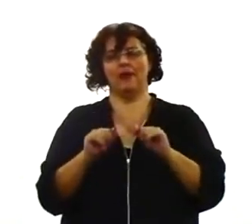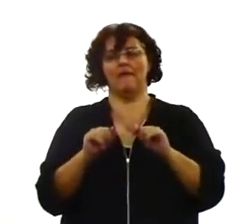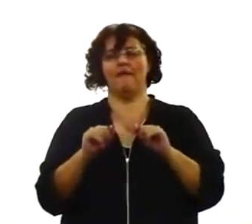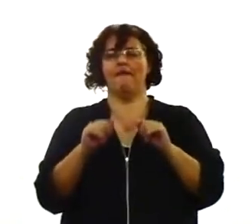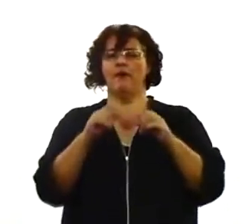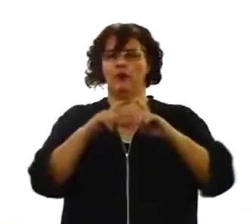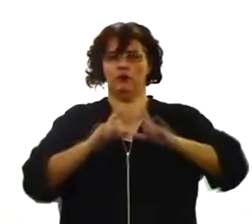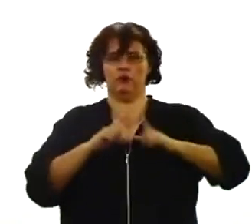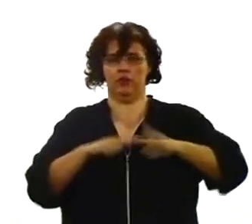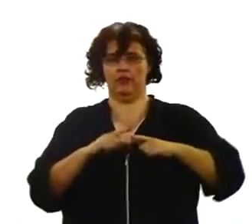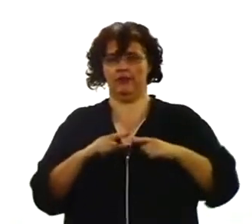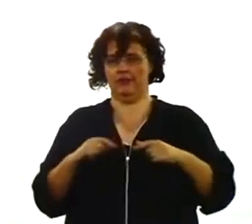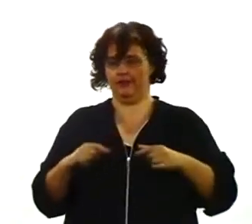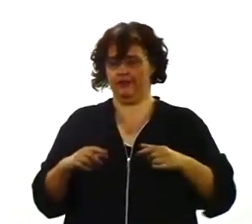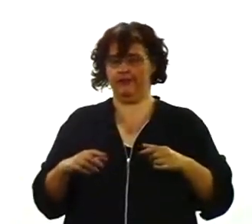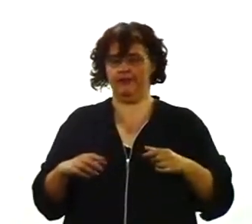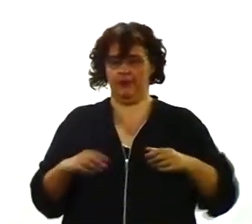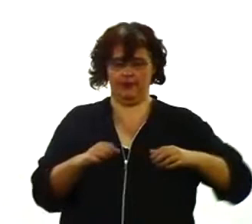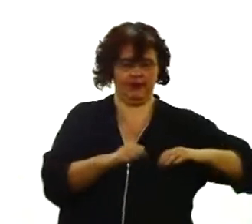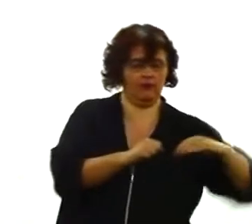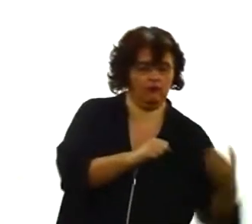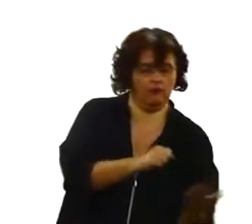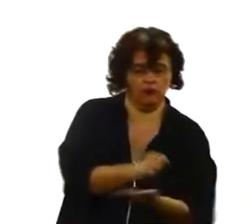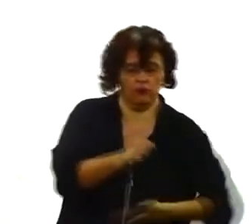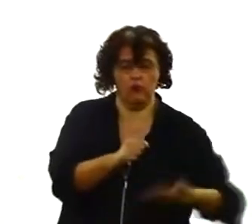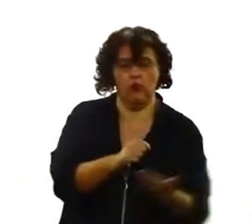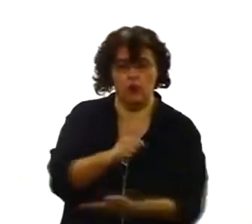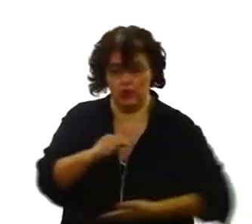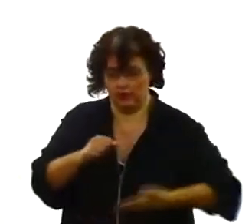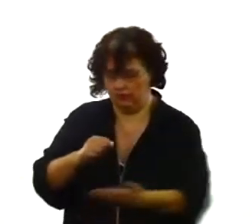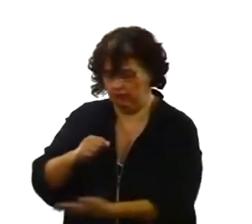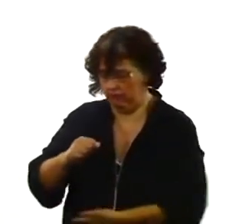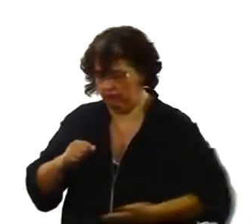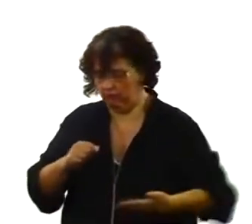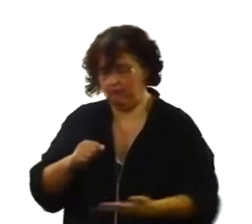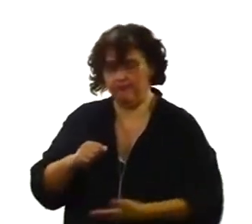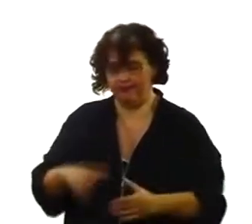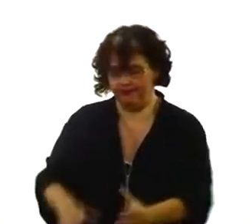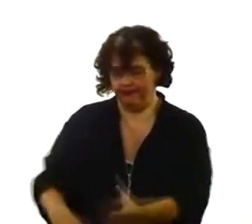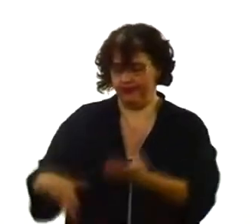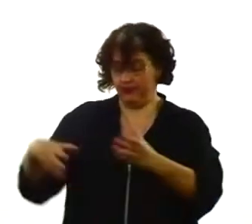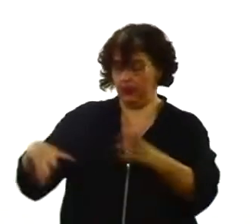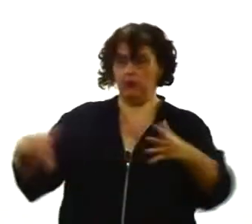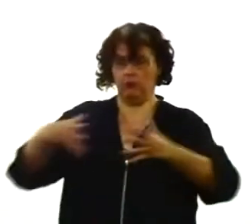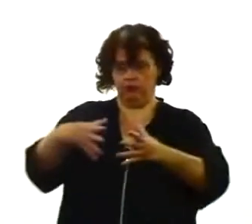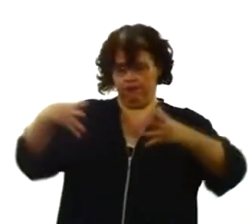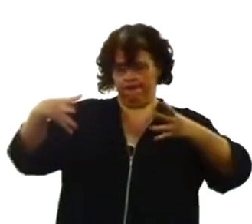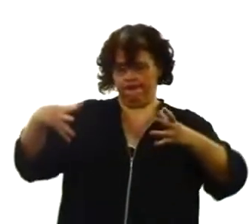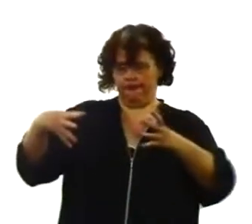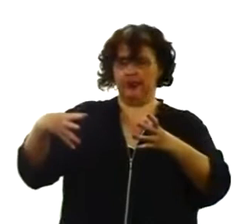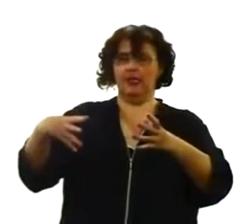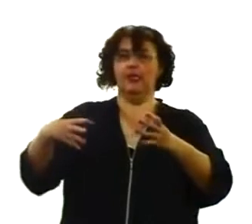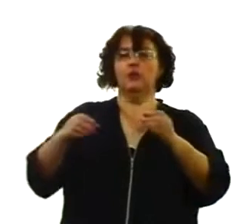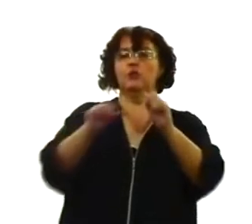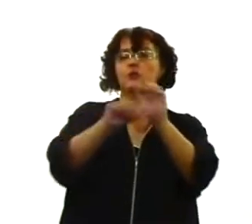colocava embaixo do braço um feixe grande, dos primeiros frutos da colheita. Isso a rigor,